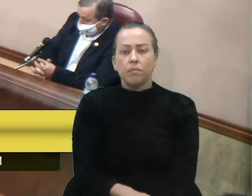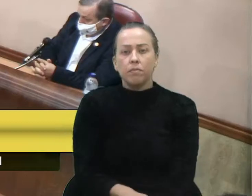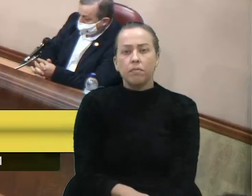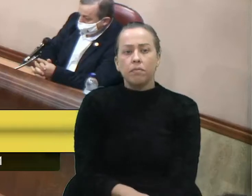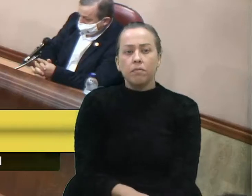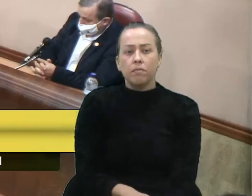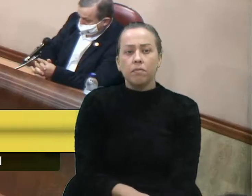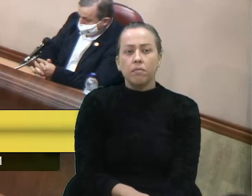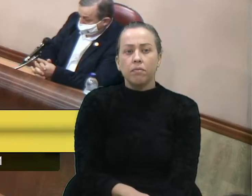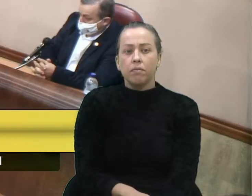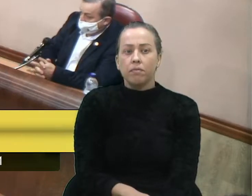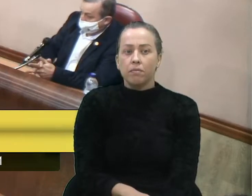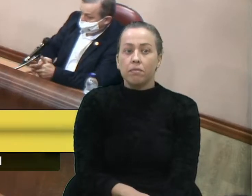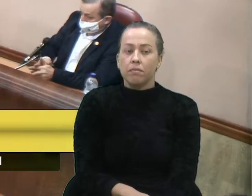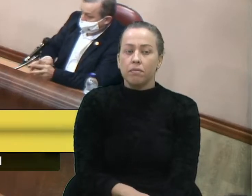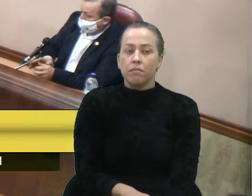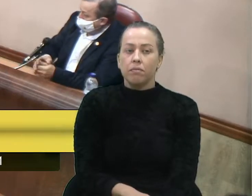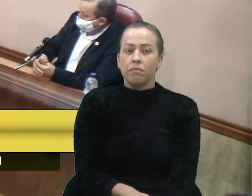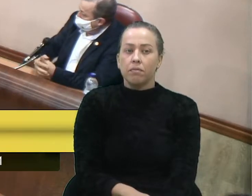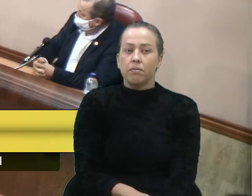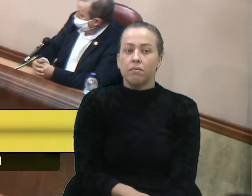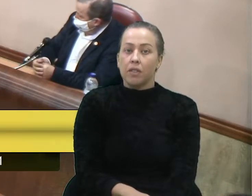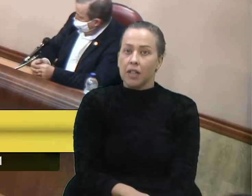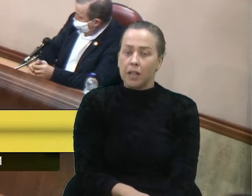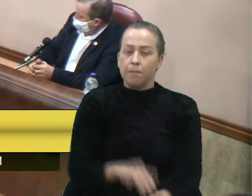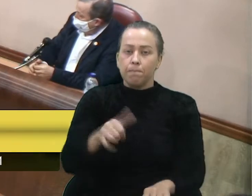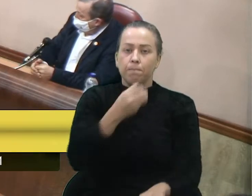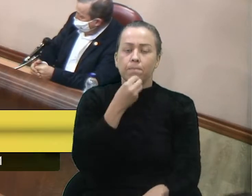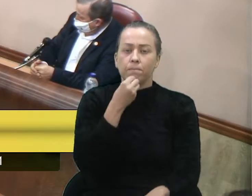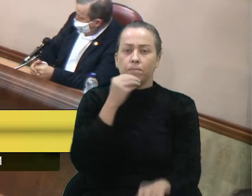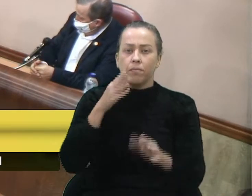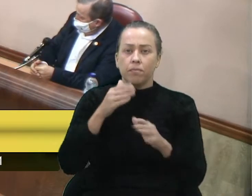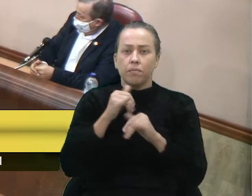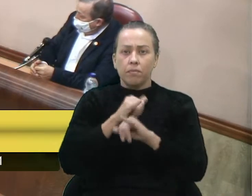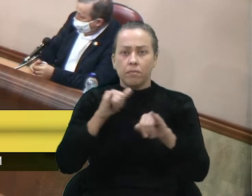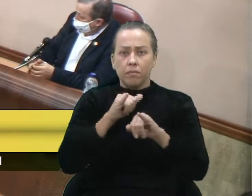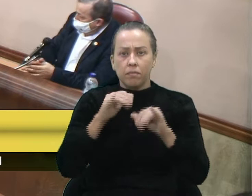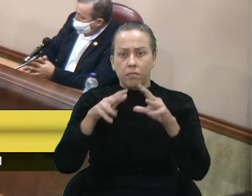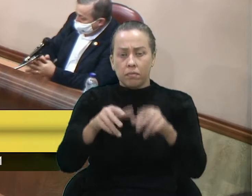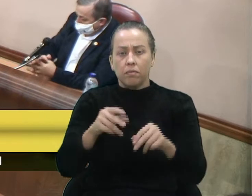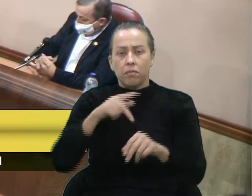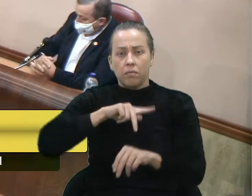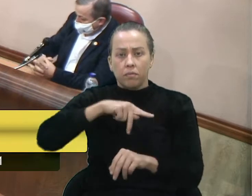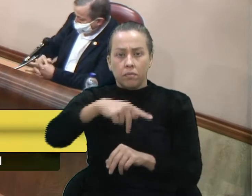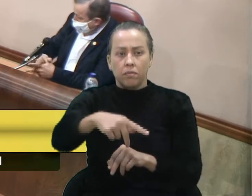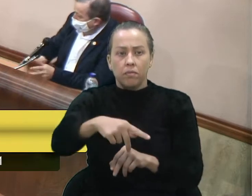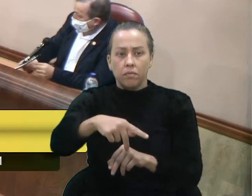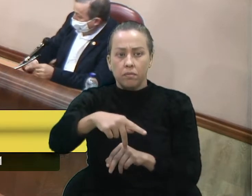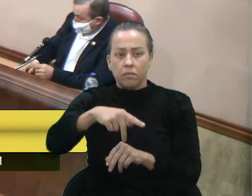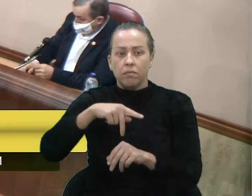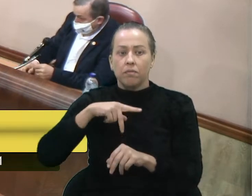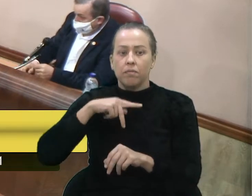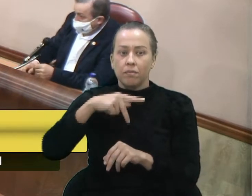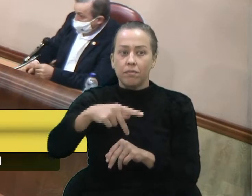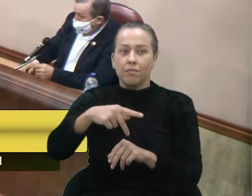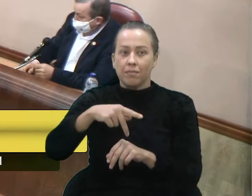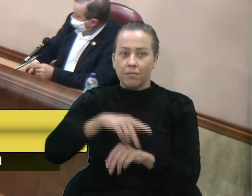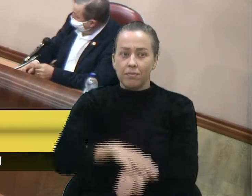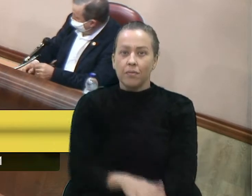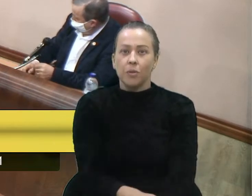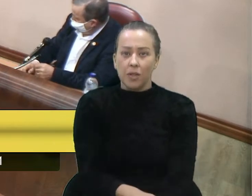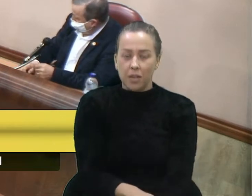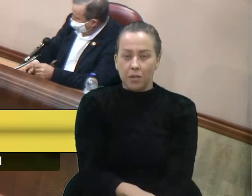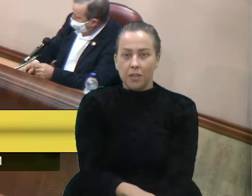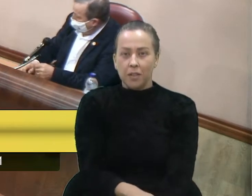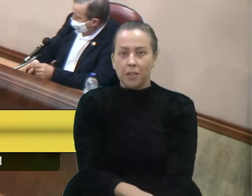Ação de voto, vereador Petrini, mas na oportunidade também eu já passo os trabalhos ao nosso presidente Velocino Eis, que retorna